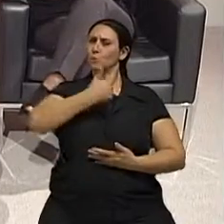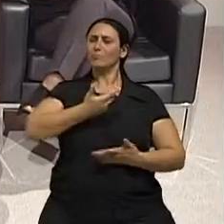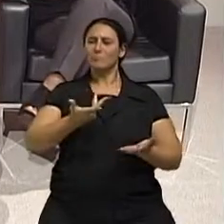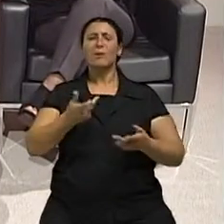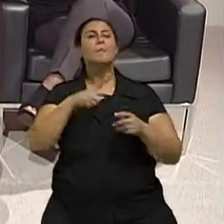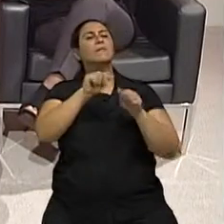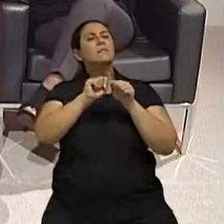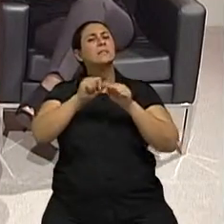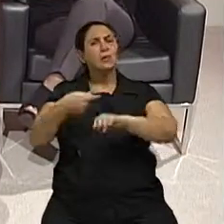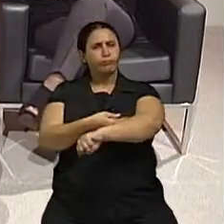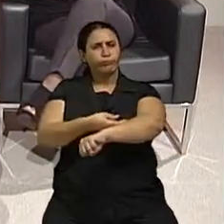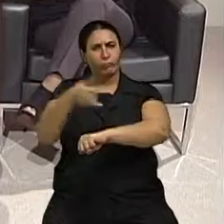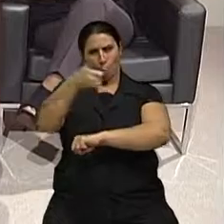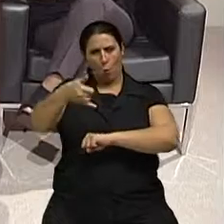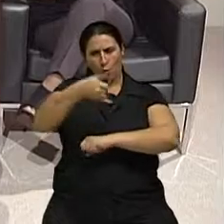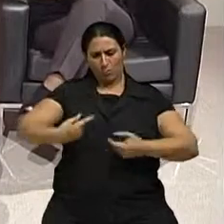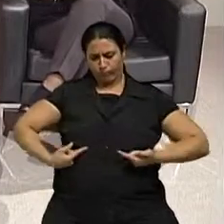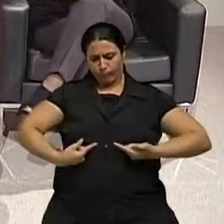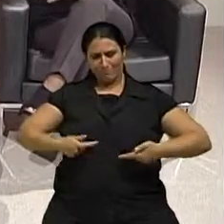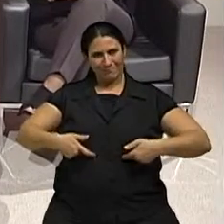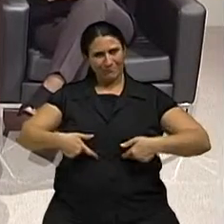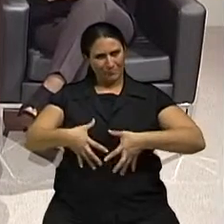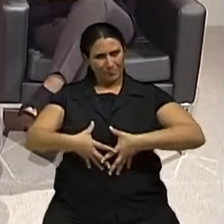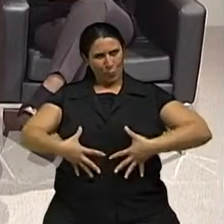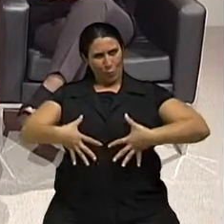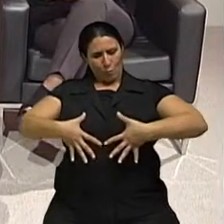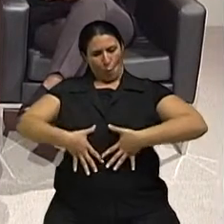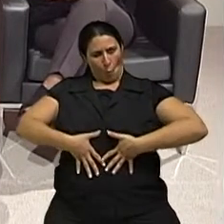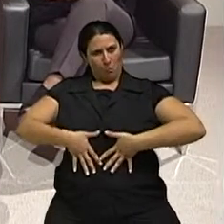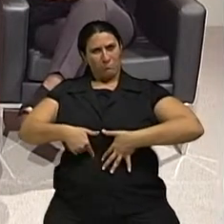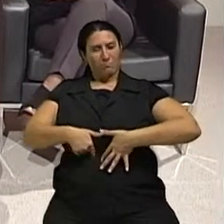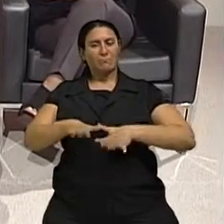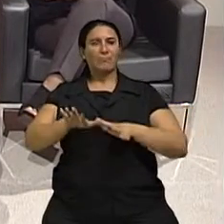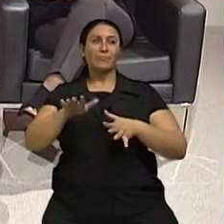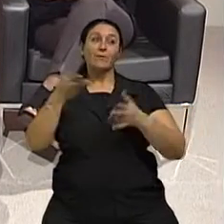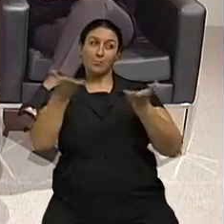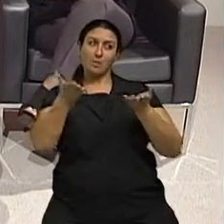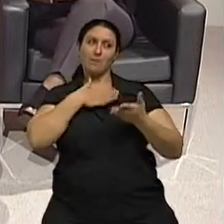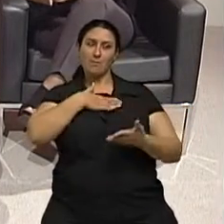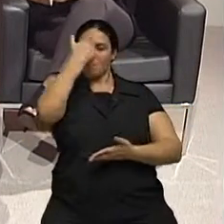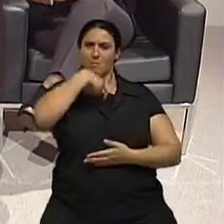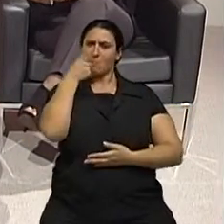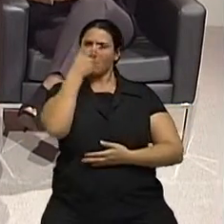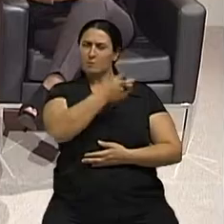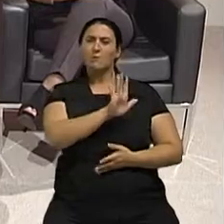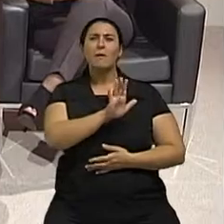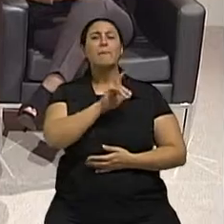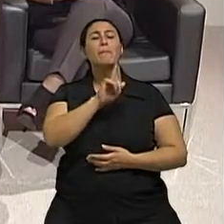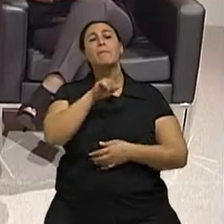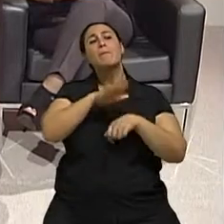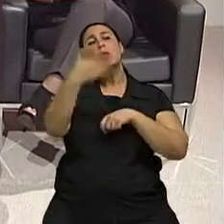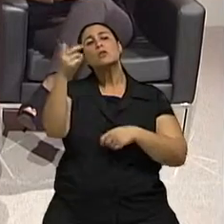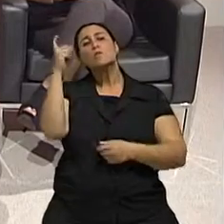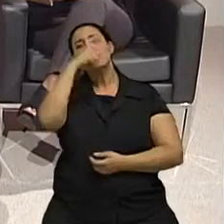abdômen, por exemplo? Agora uma pergunta minha aqui, da entrevistadora que tem essa curiosidade. É mais difícil